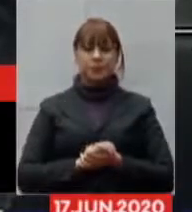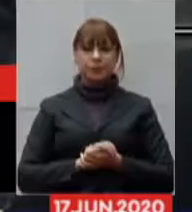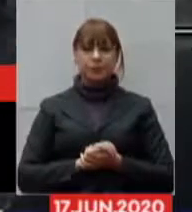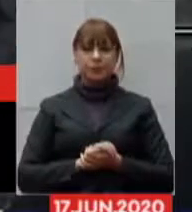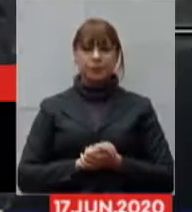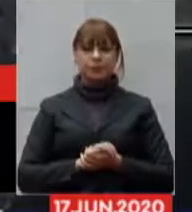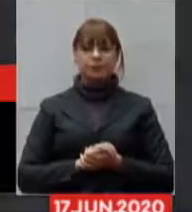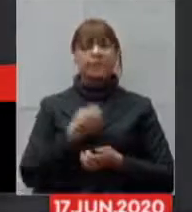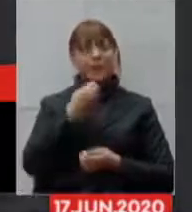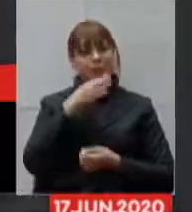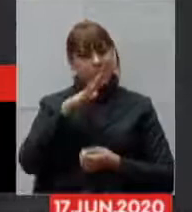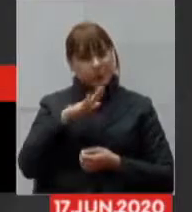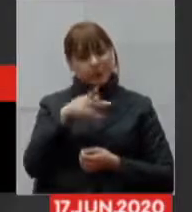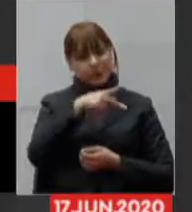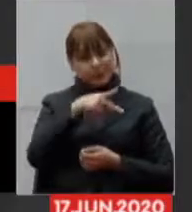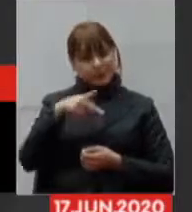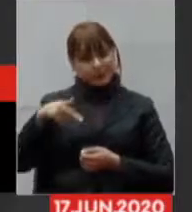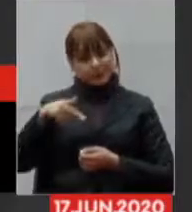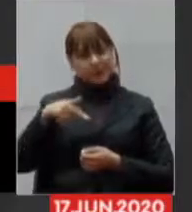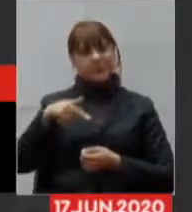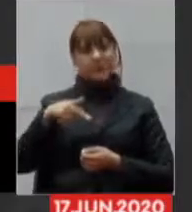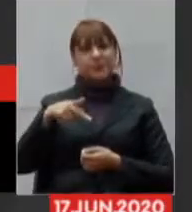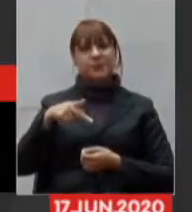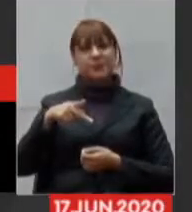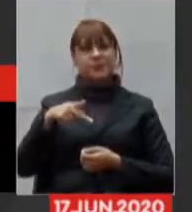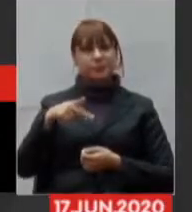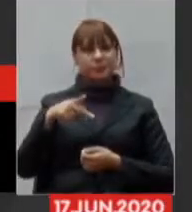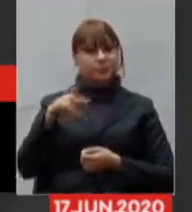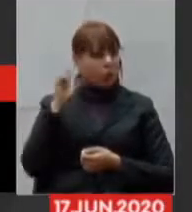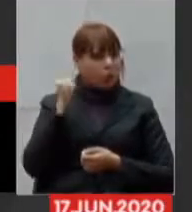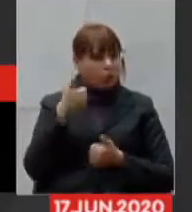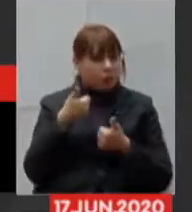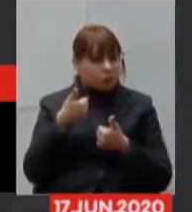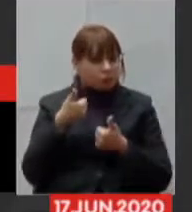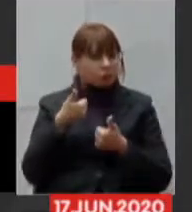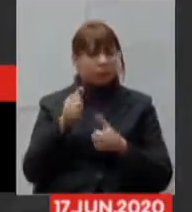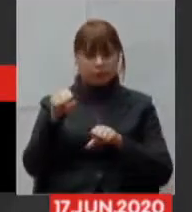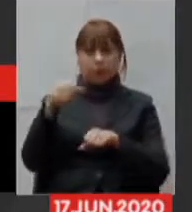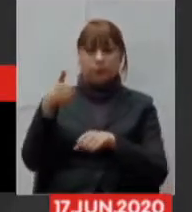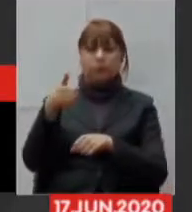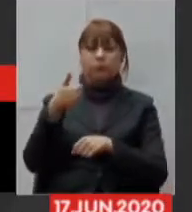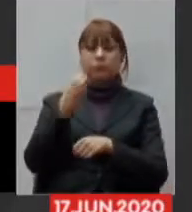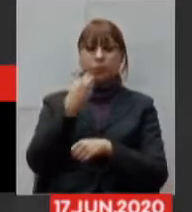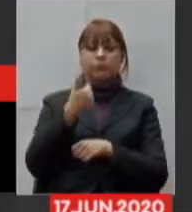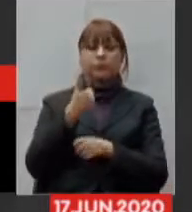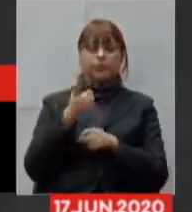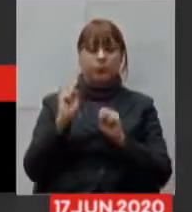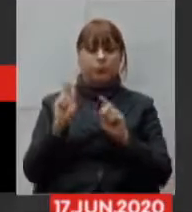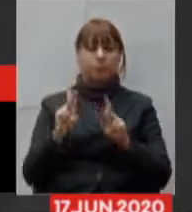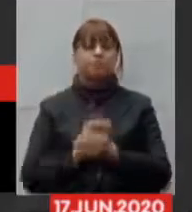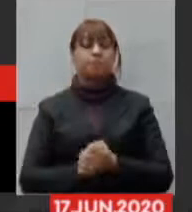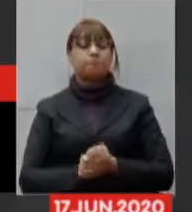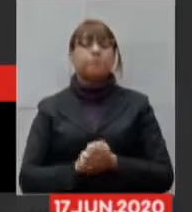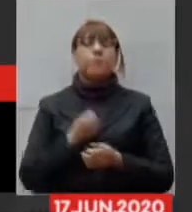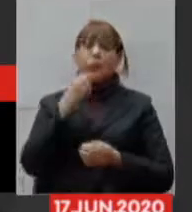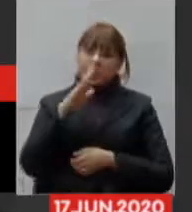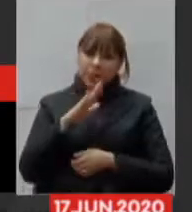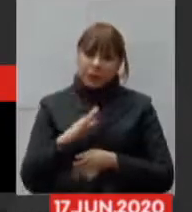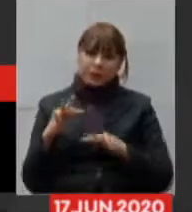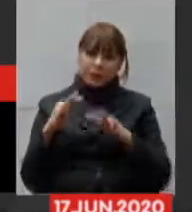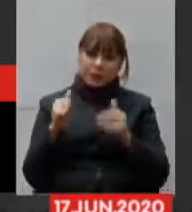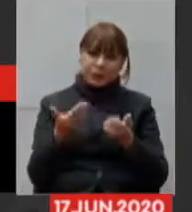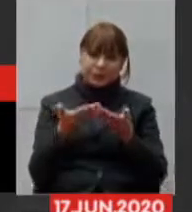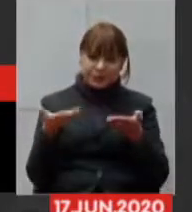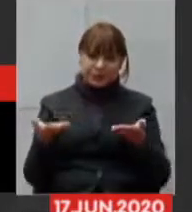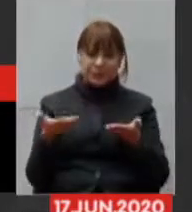boa tarde presidente me ouvem bem sim muito bem boa tarde a todos os colegas